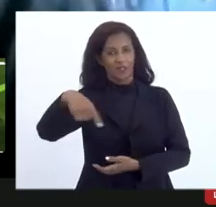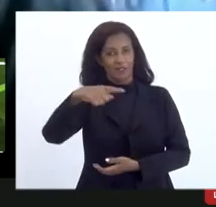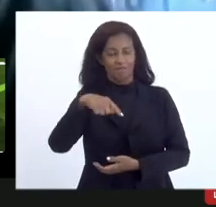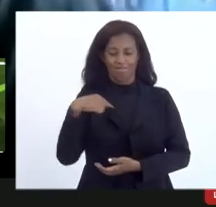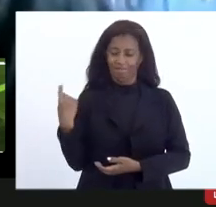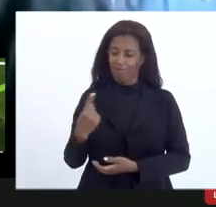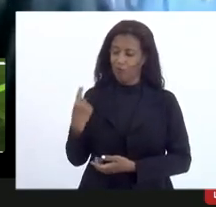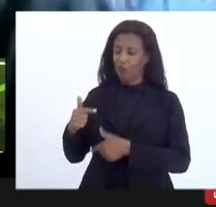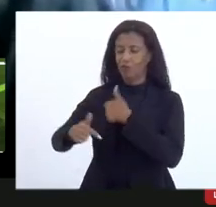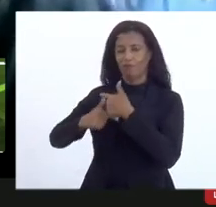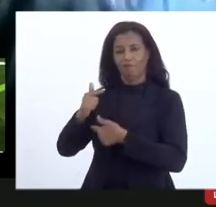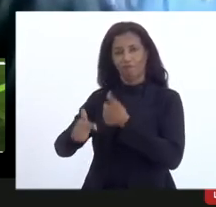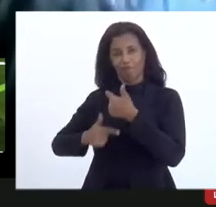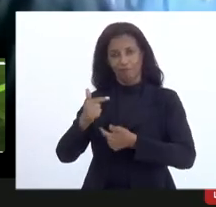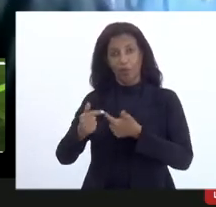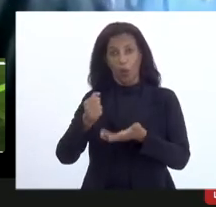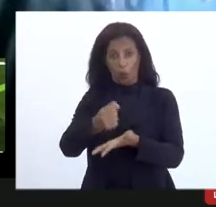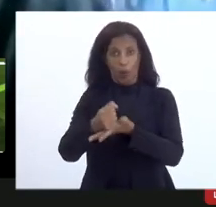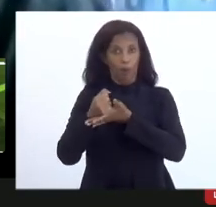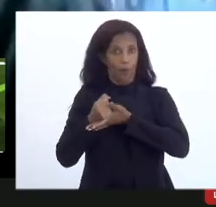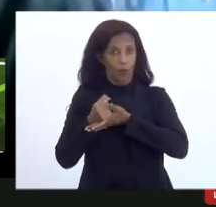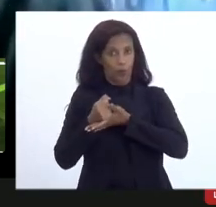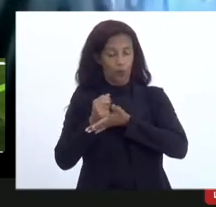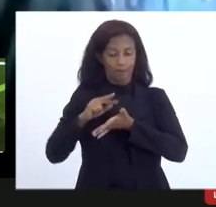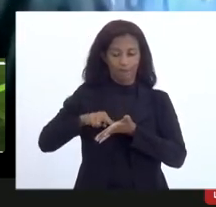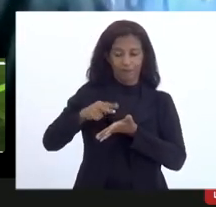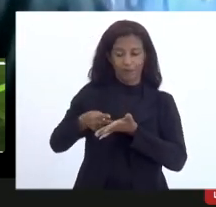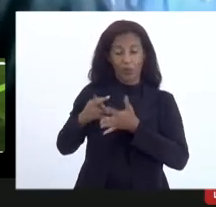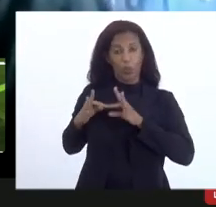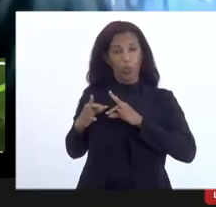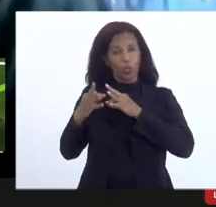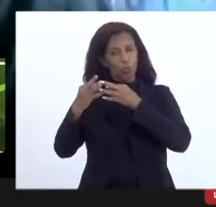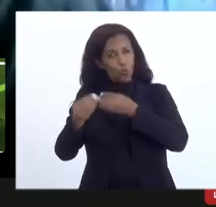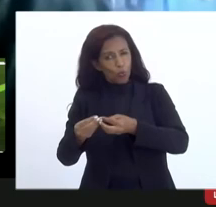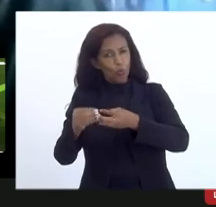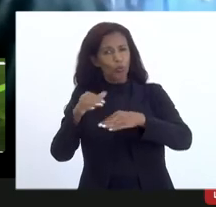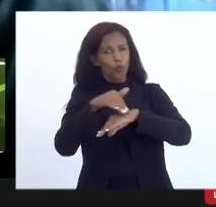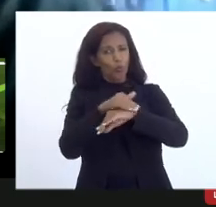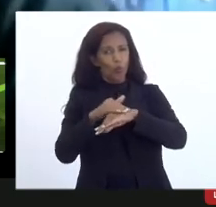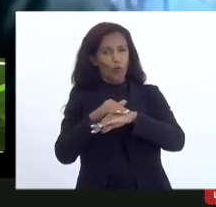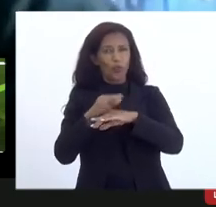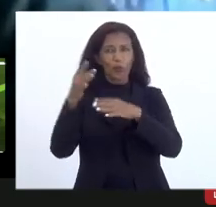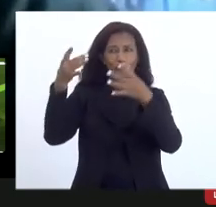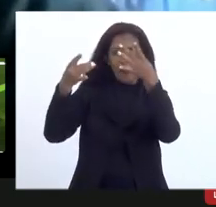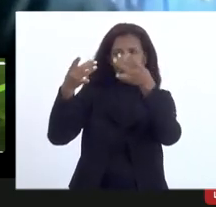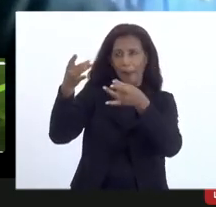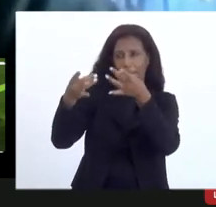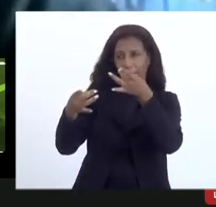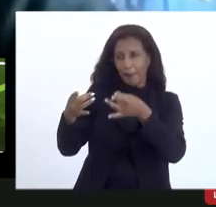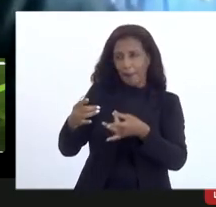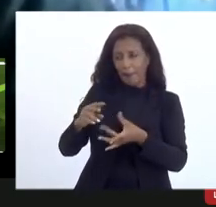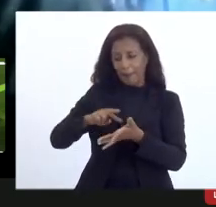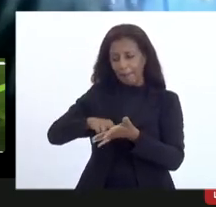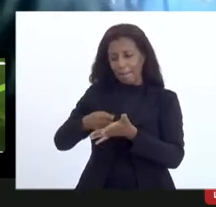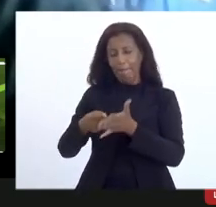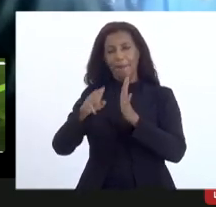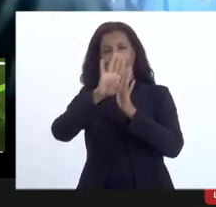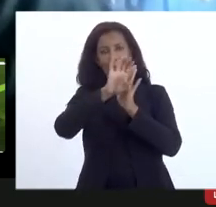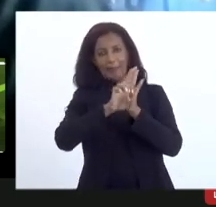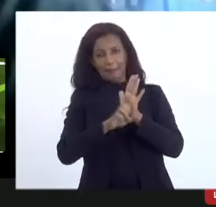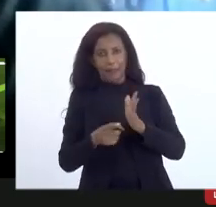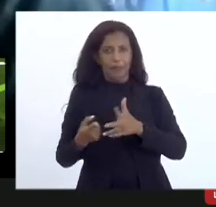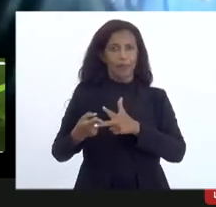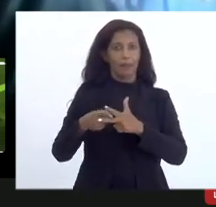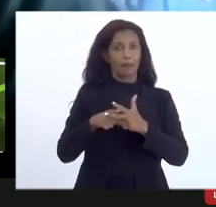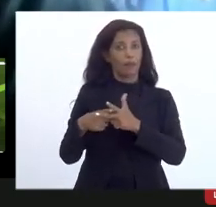com a gente, com o vosso apoio, traduzir tudo que a gente conversou aqui em emendas que aperfeiçoem o